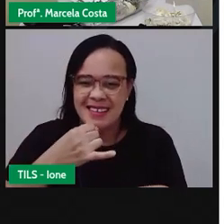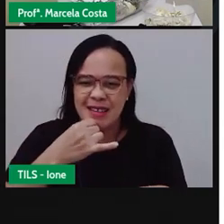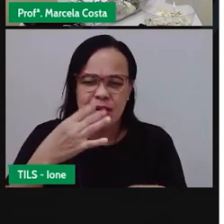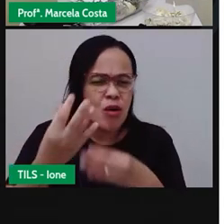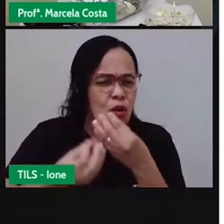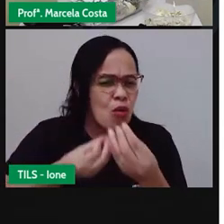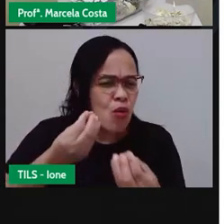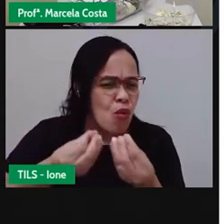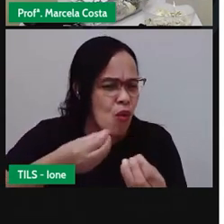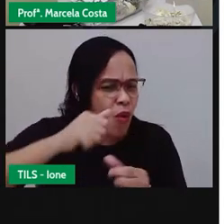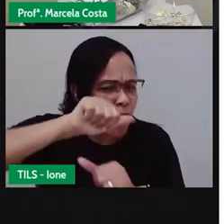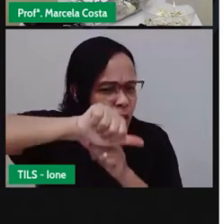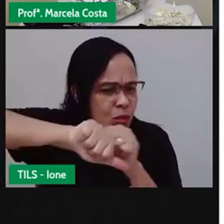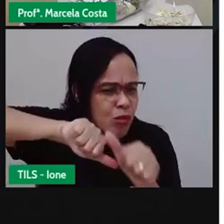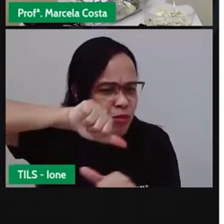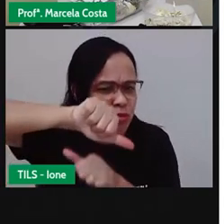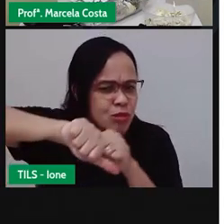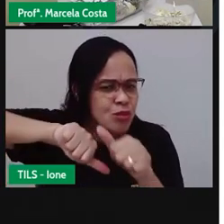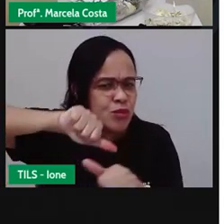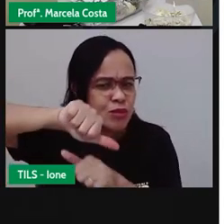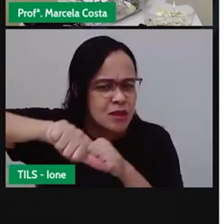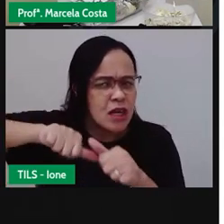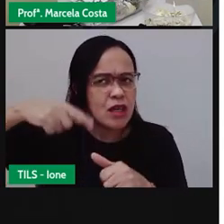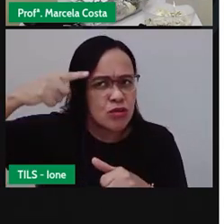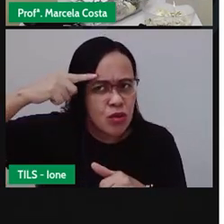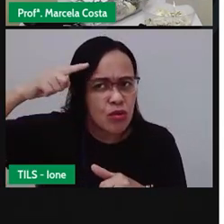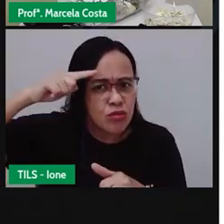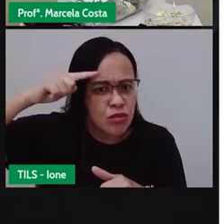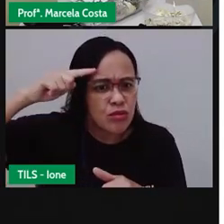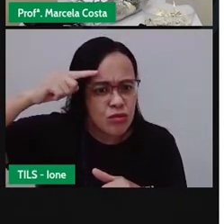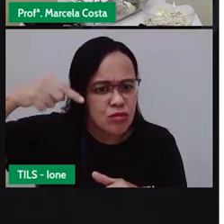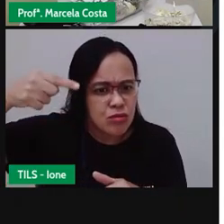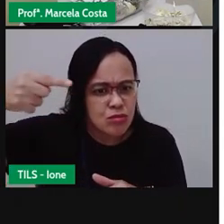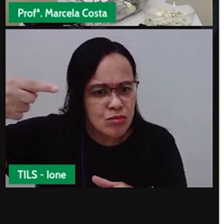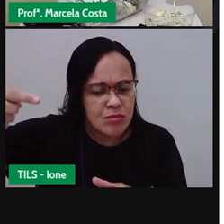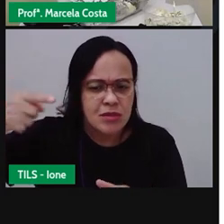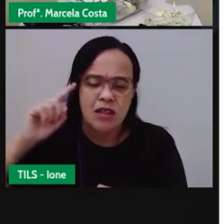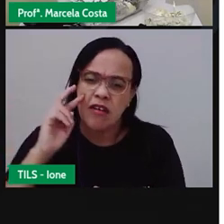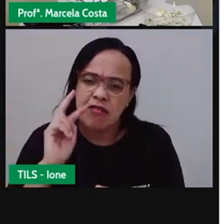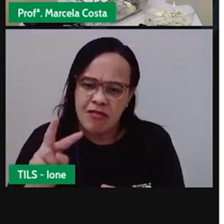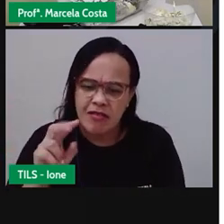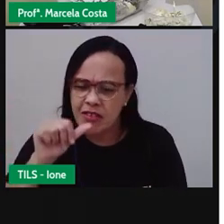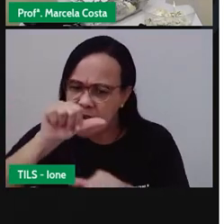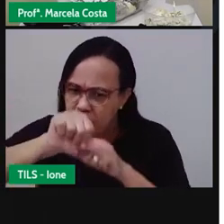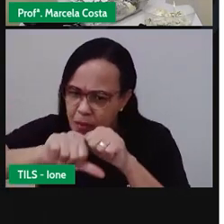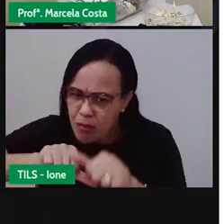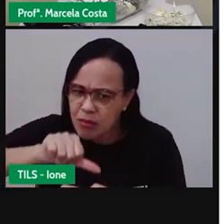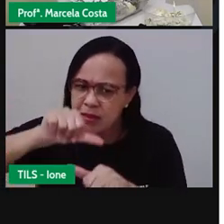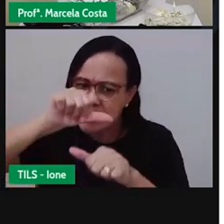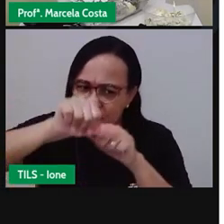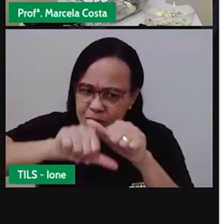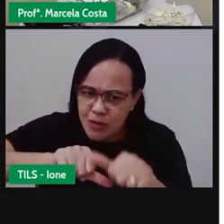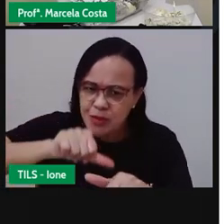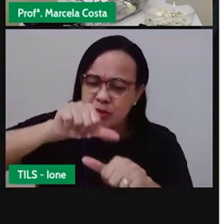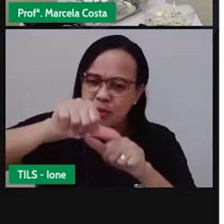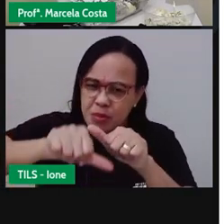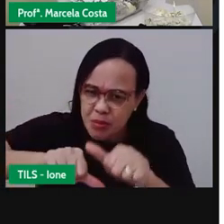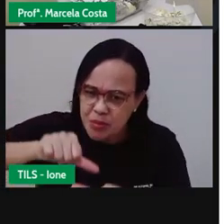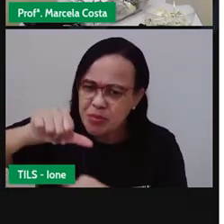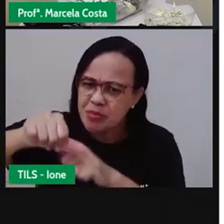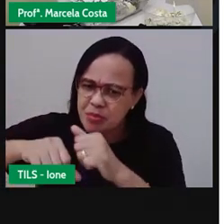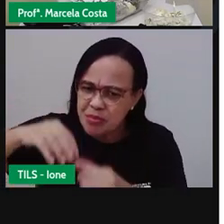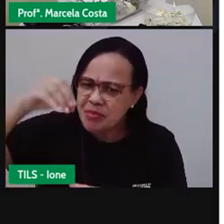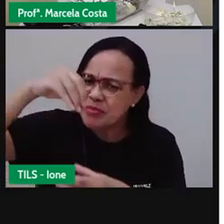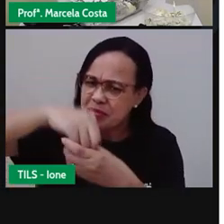material vá observando isso todos os dias vendo a mudança que ocorre dia após